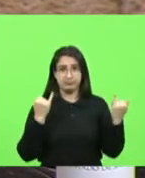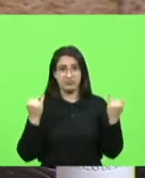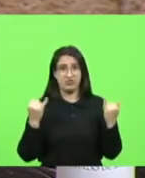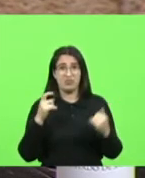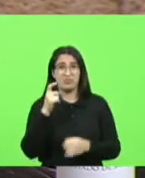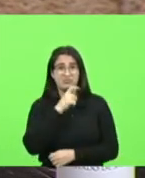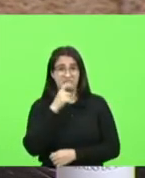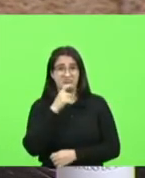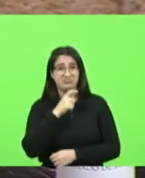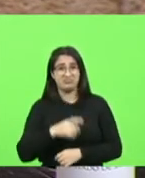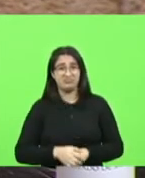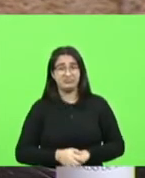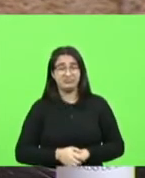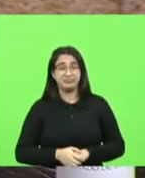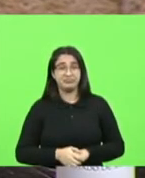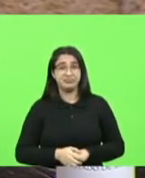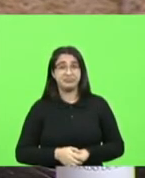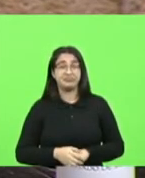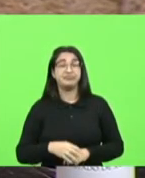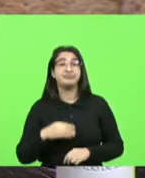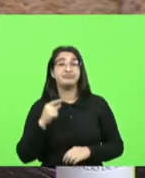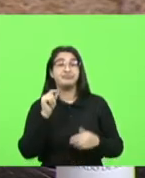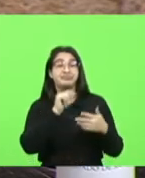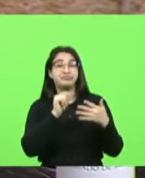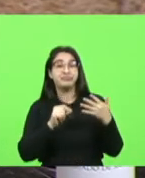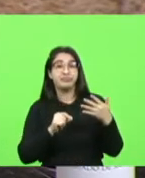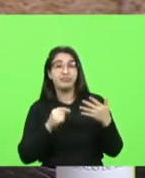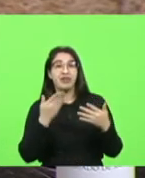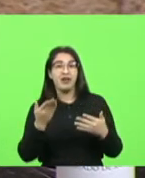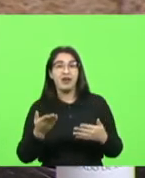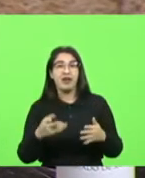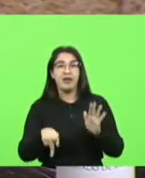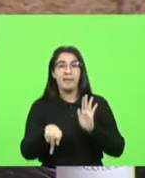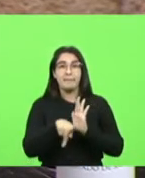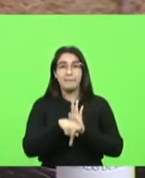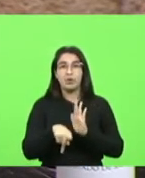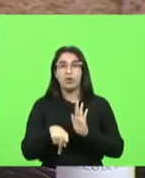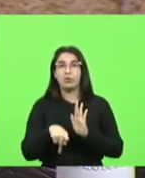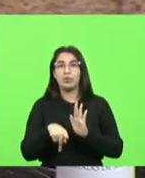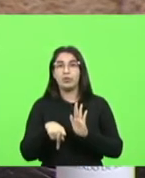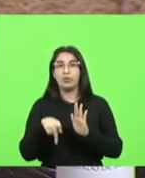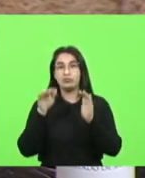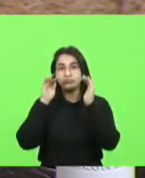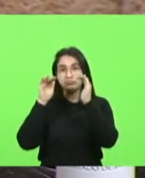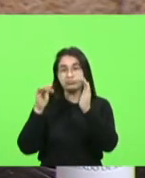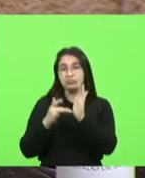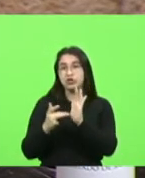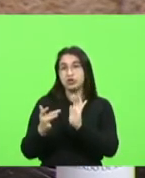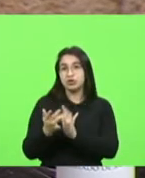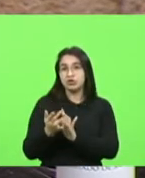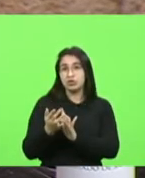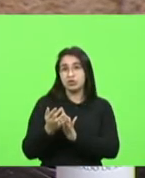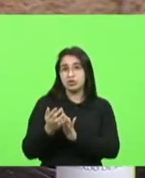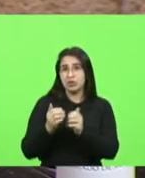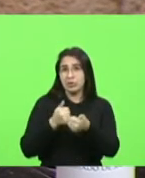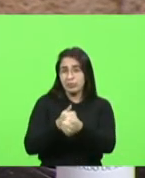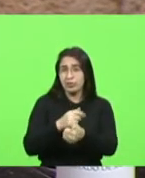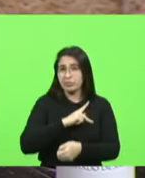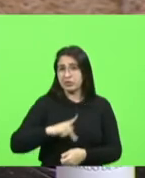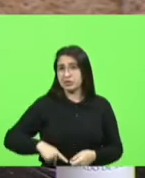mentirosas então ele diz o seguinte os cristãos não deveriam apoiar o presidente porque não existe nenhum versículo na Bíblia que diz